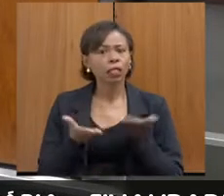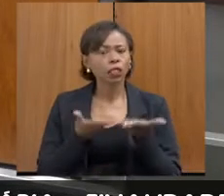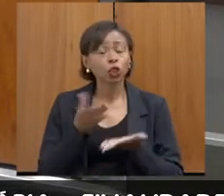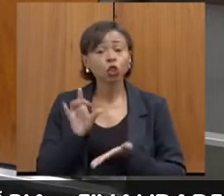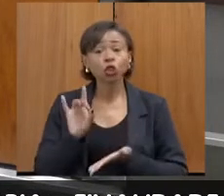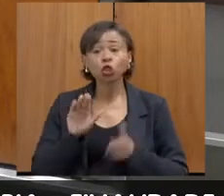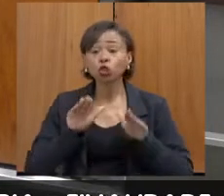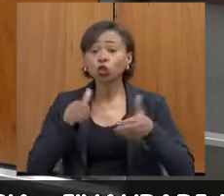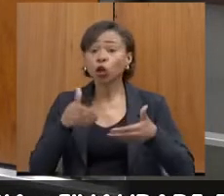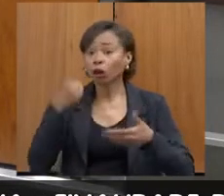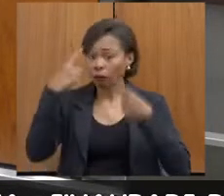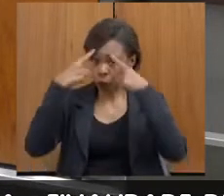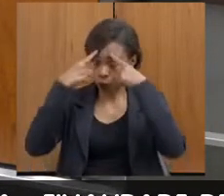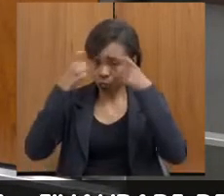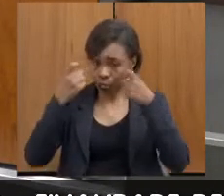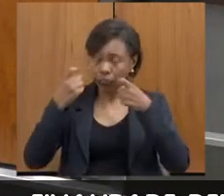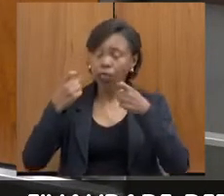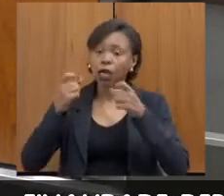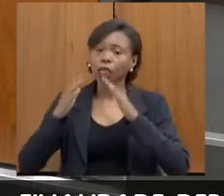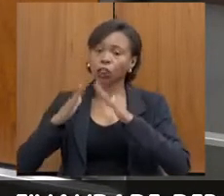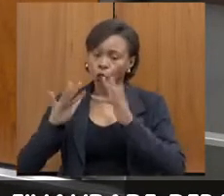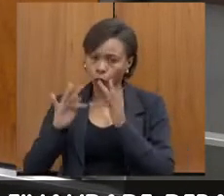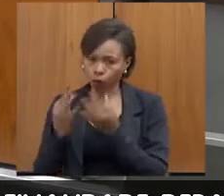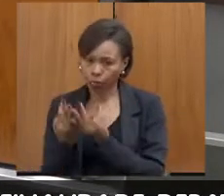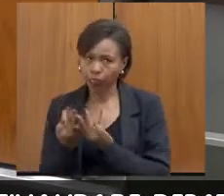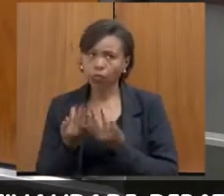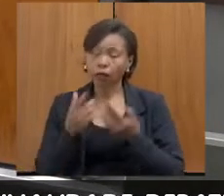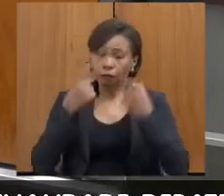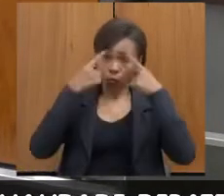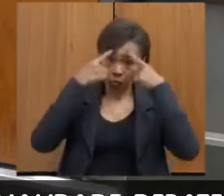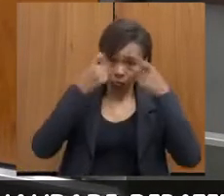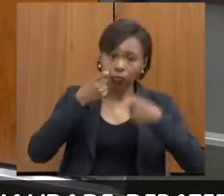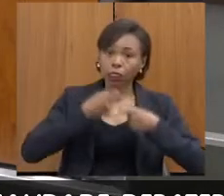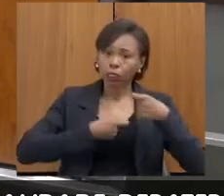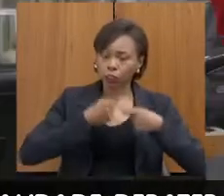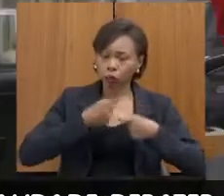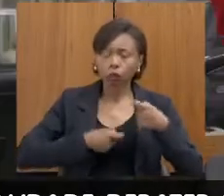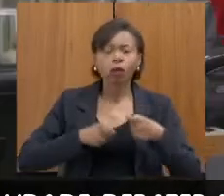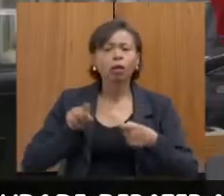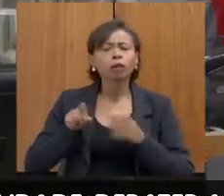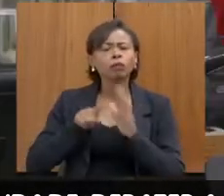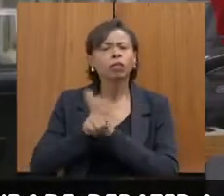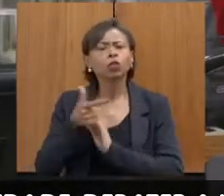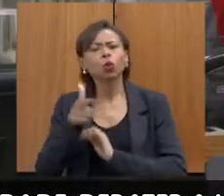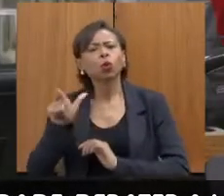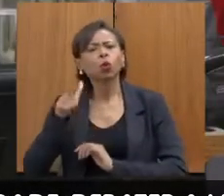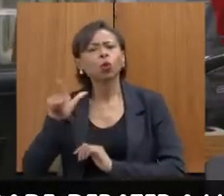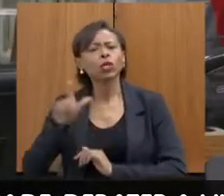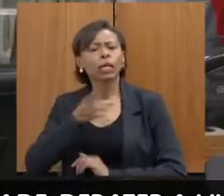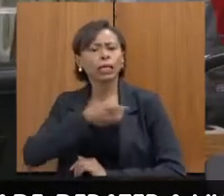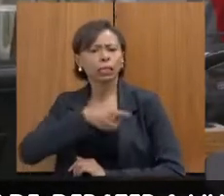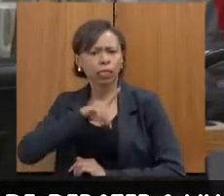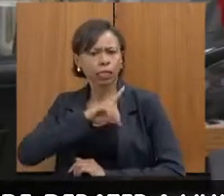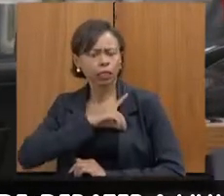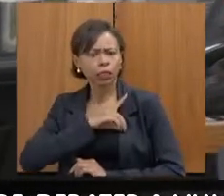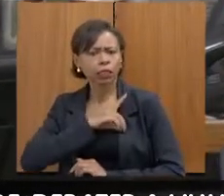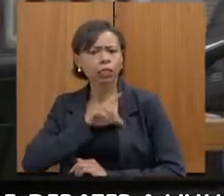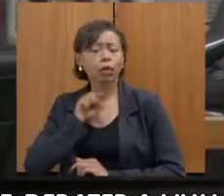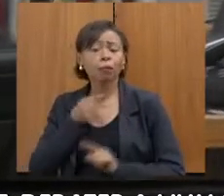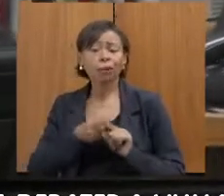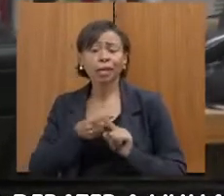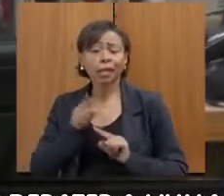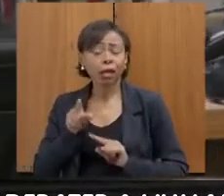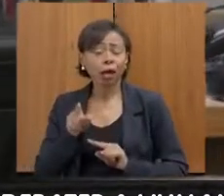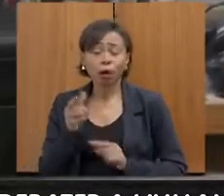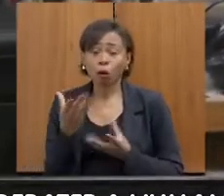município e distrito, violência sexual. E até ia perguntar para vocês das outras deãs, porque lá nós acumulamos um atendimento,